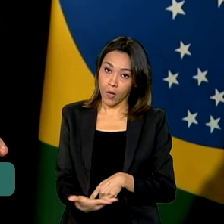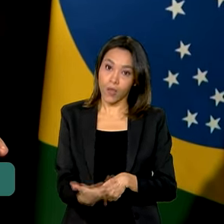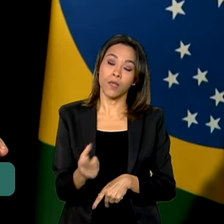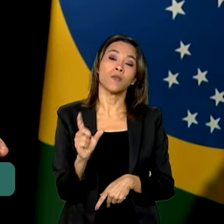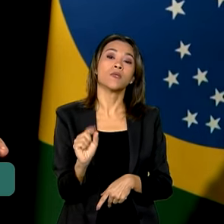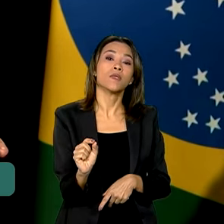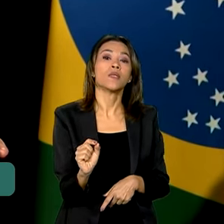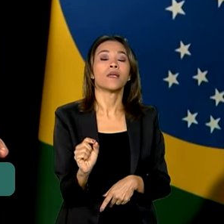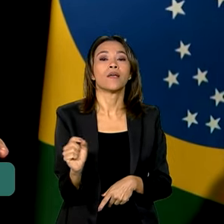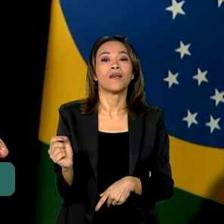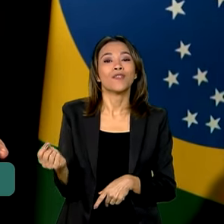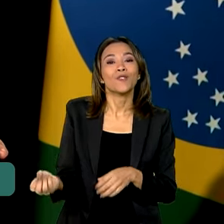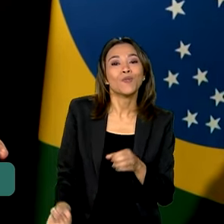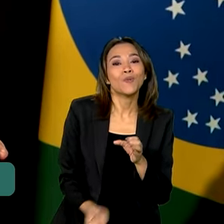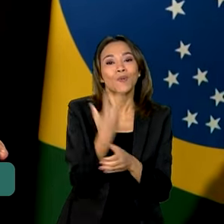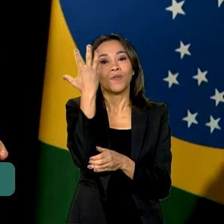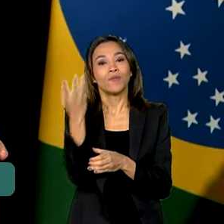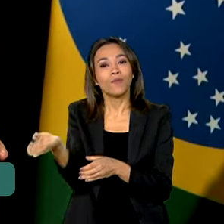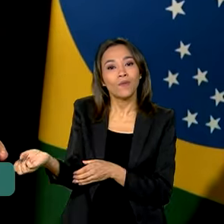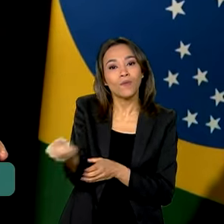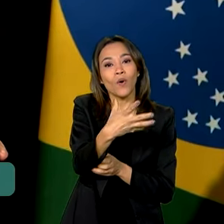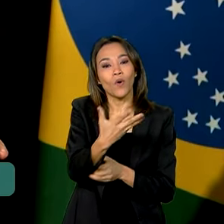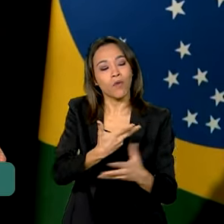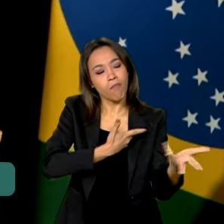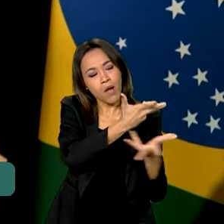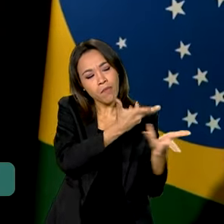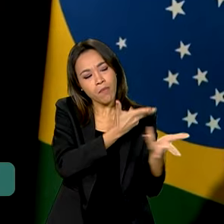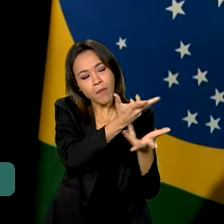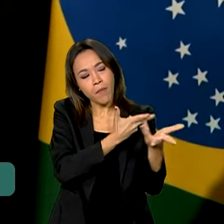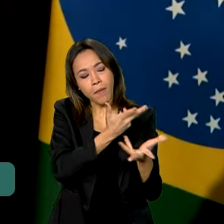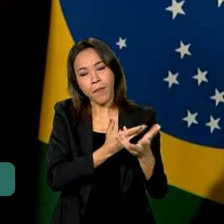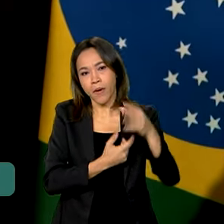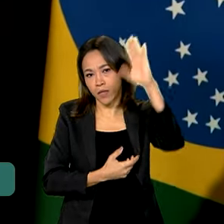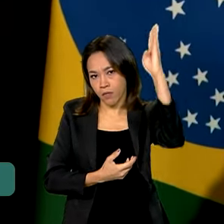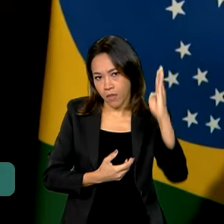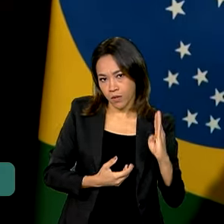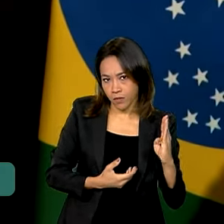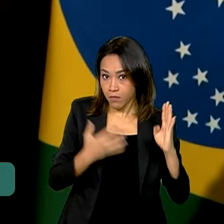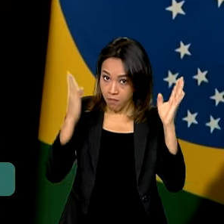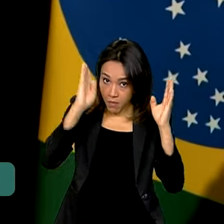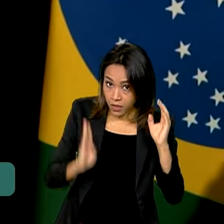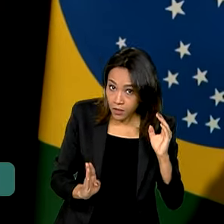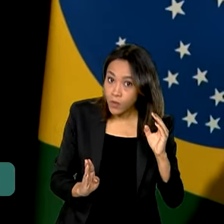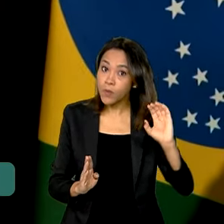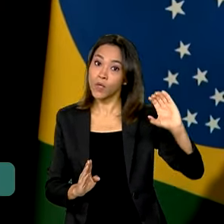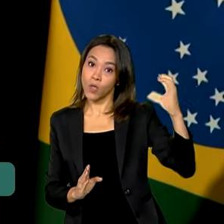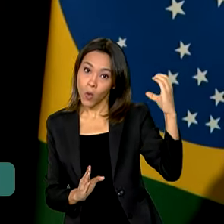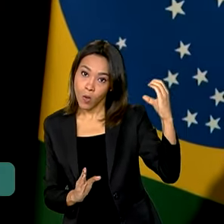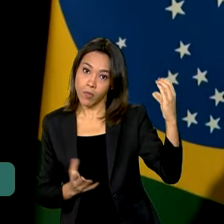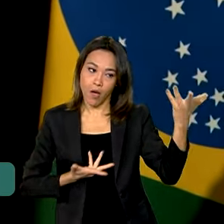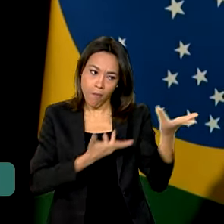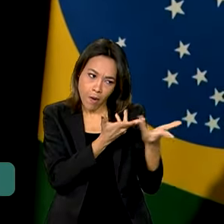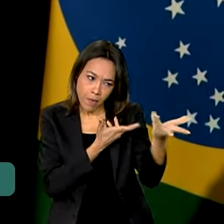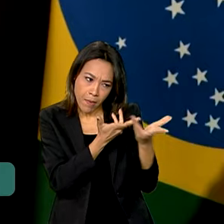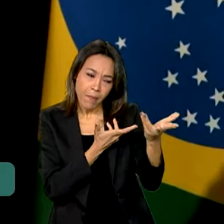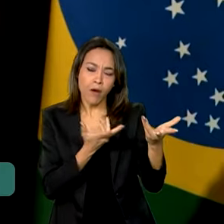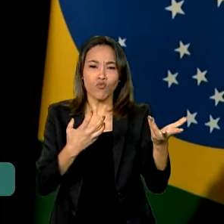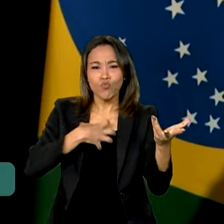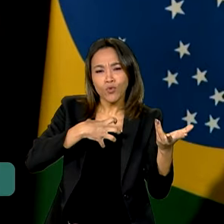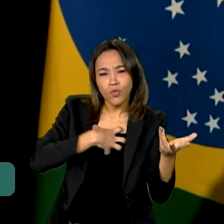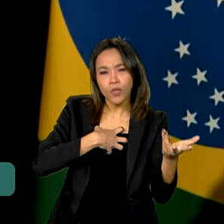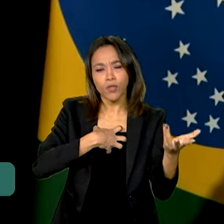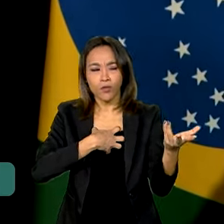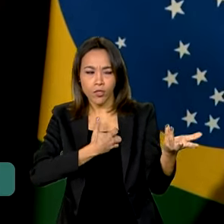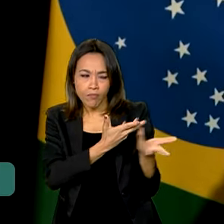Nasceu uma nova relação Brasil-Colômbia. Nasceu um novo jeito de